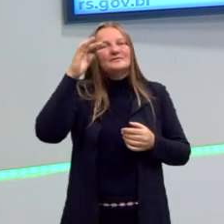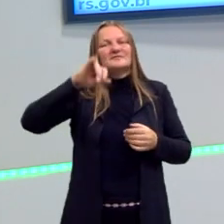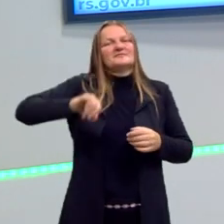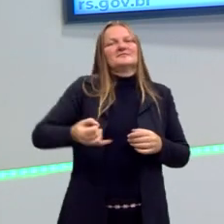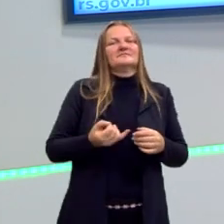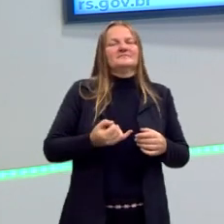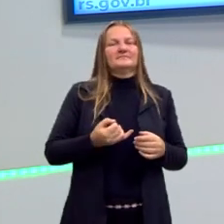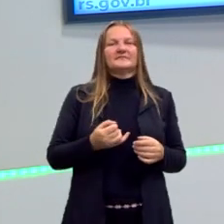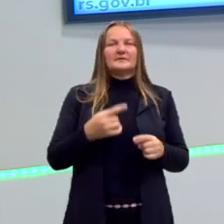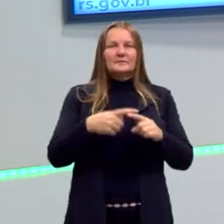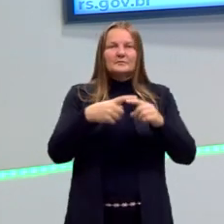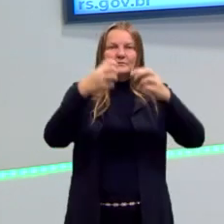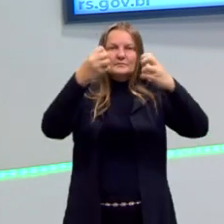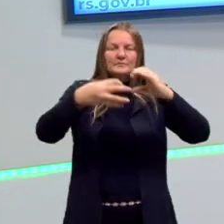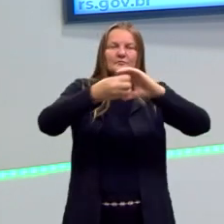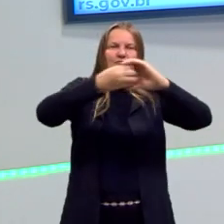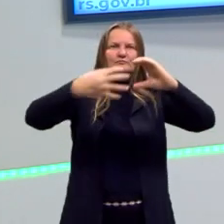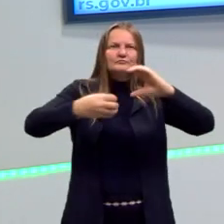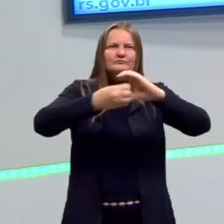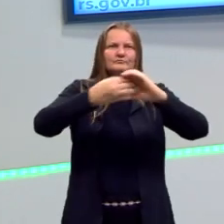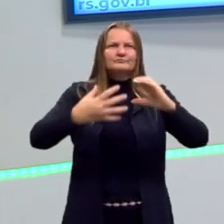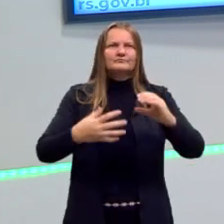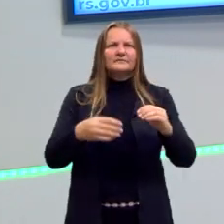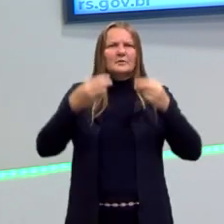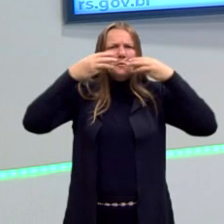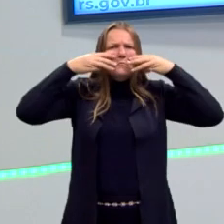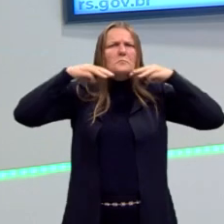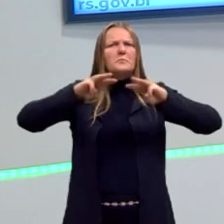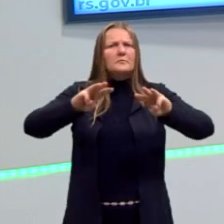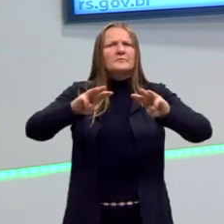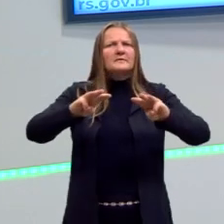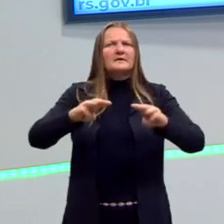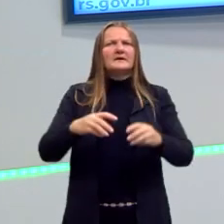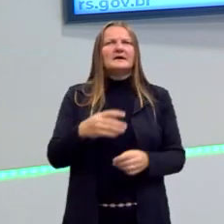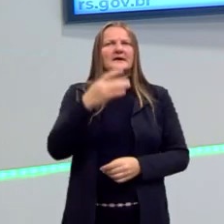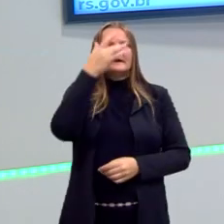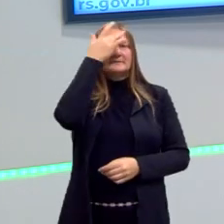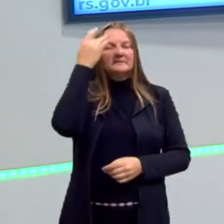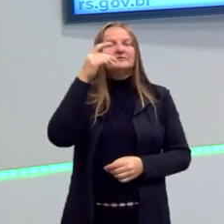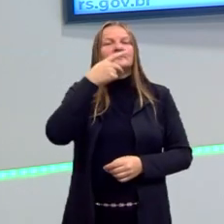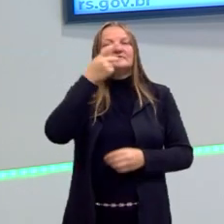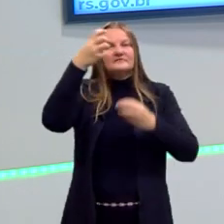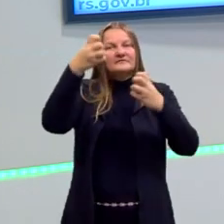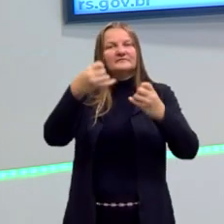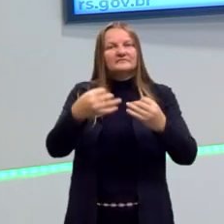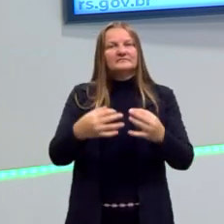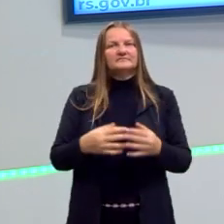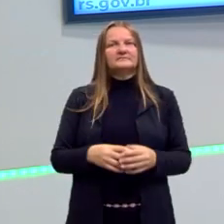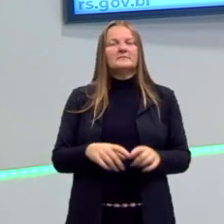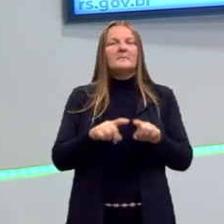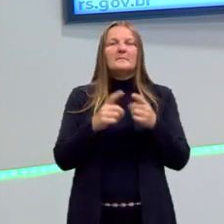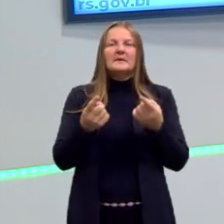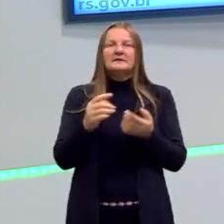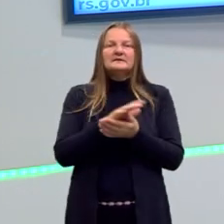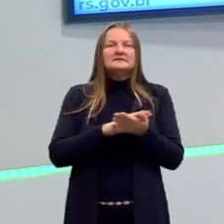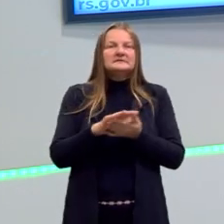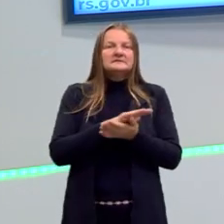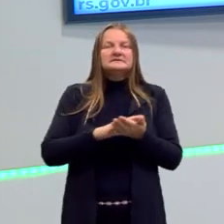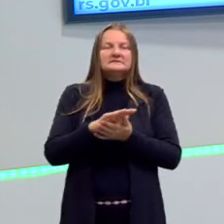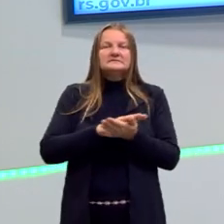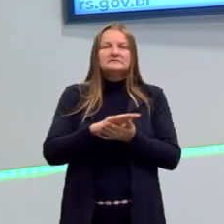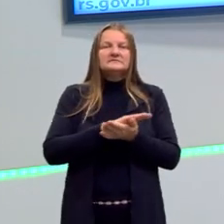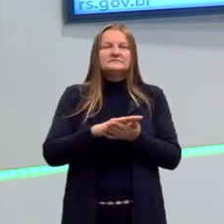talvez seja nesse aspecto, essa visão maquiavélica que foi nos passados do Maquiavel, mas a intenção dele